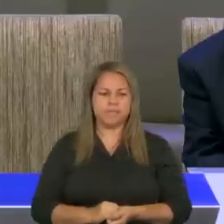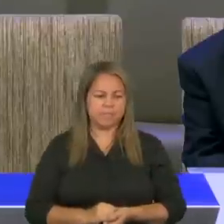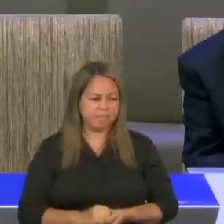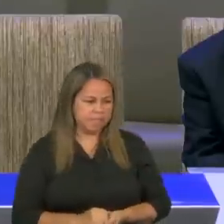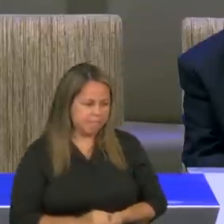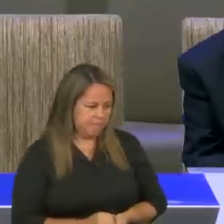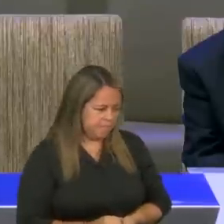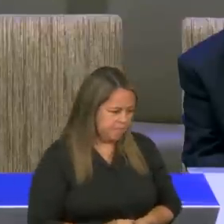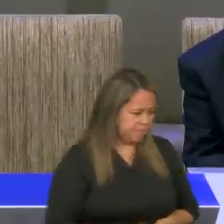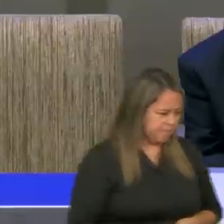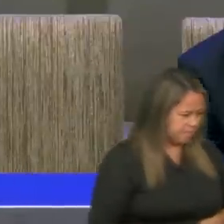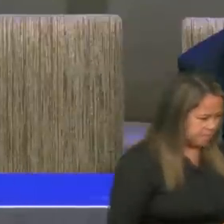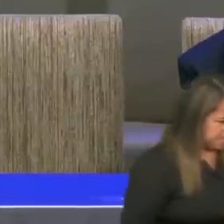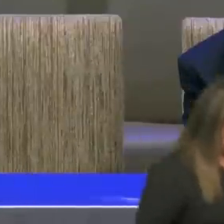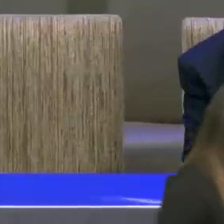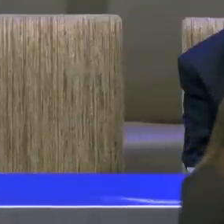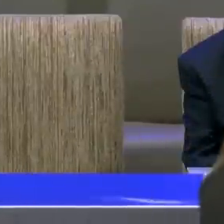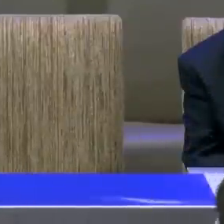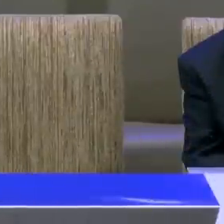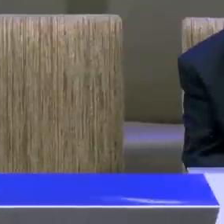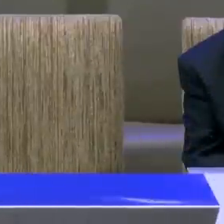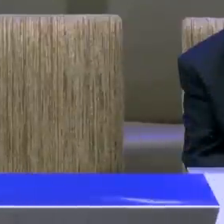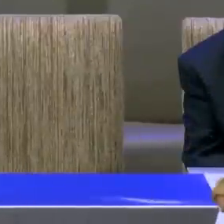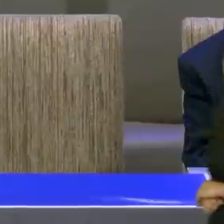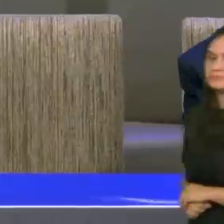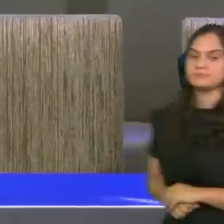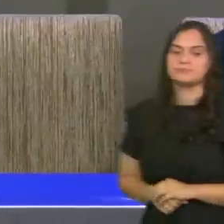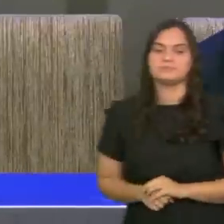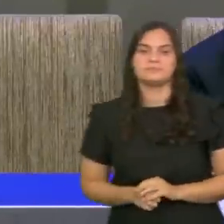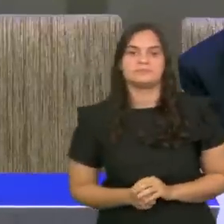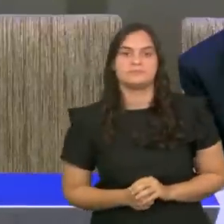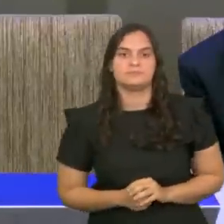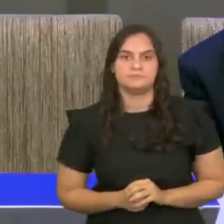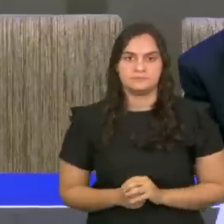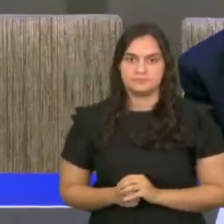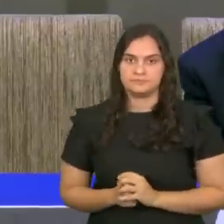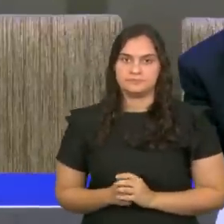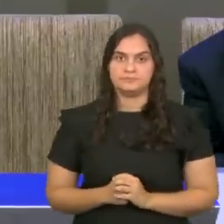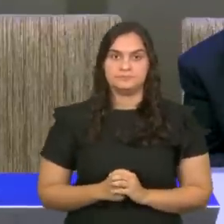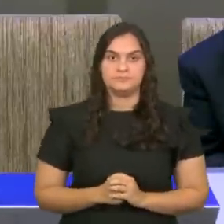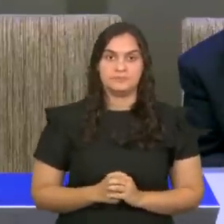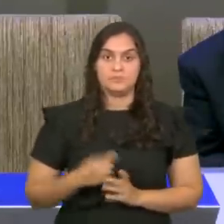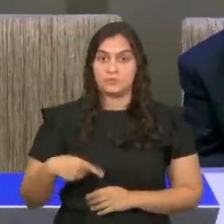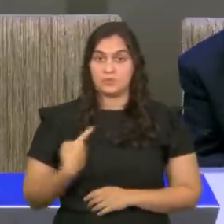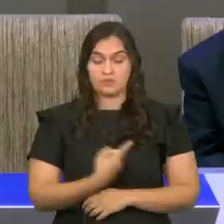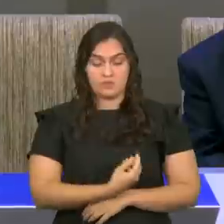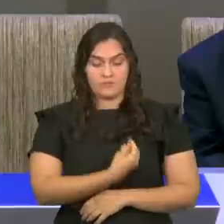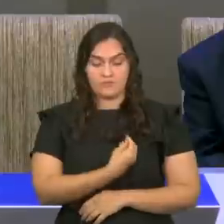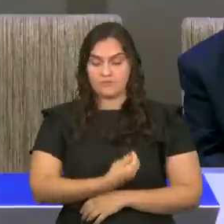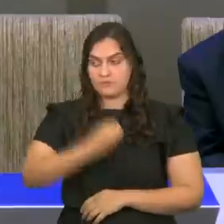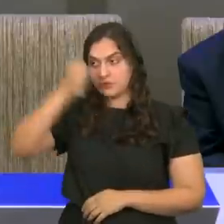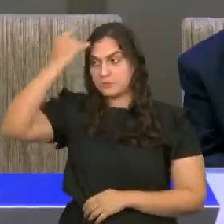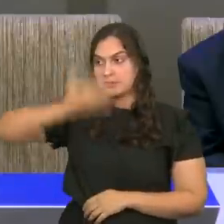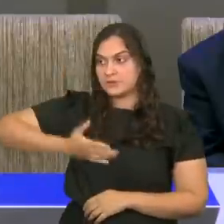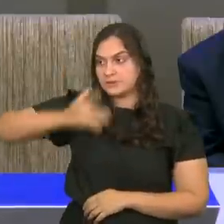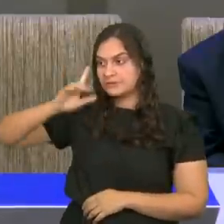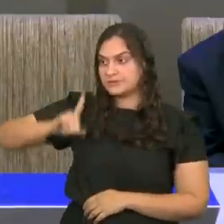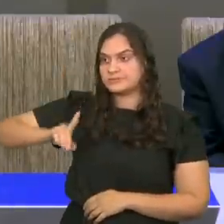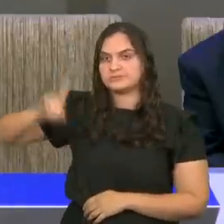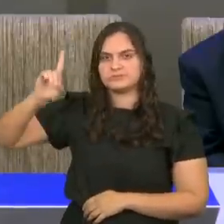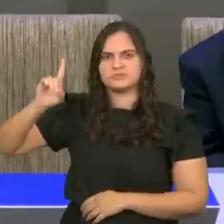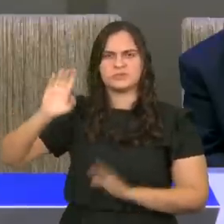de que estamos vivos, e estamos diante da presença de Deus, não só uma vida